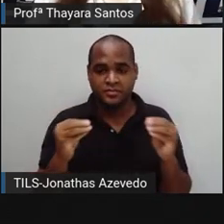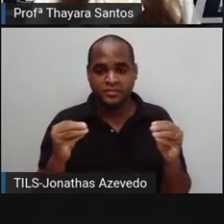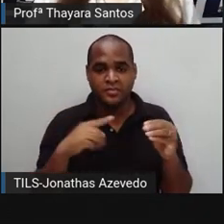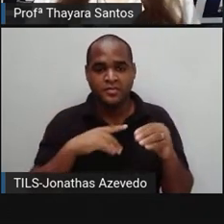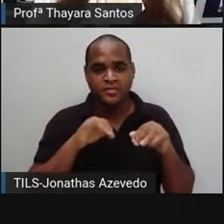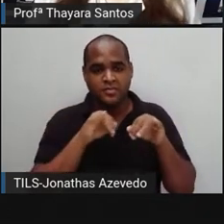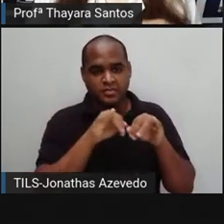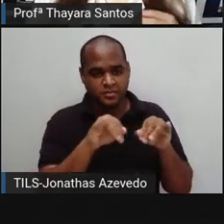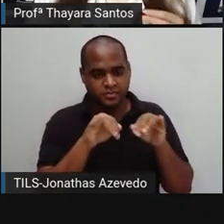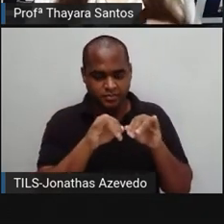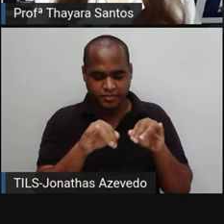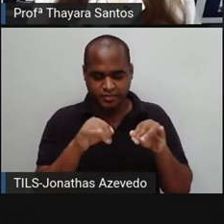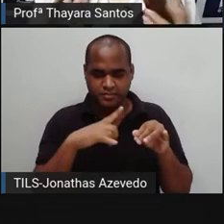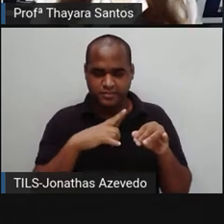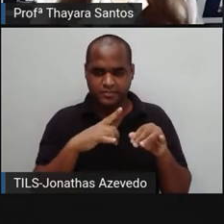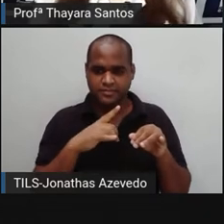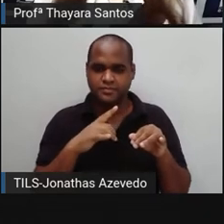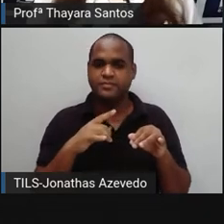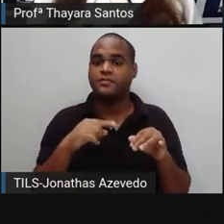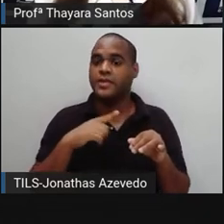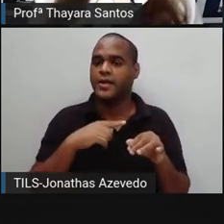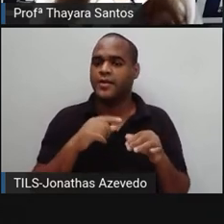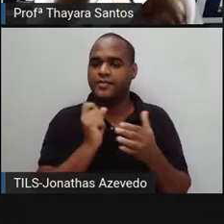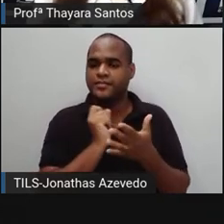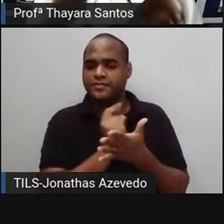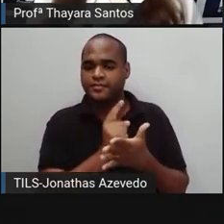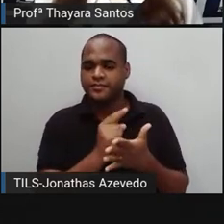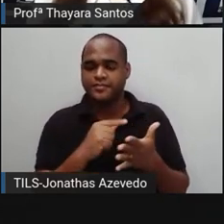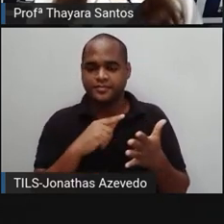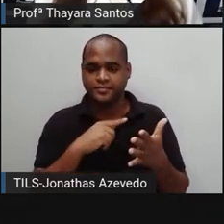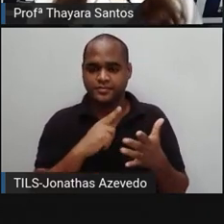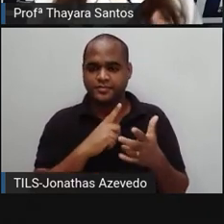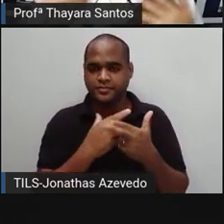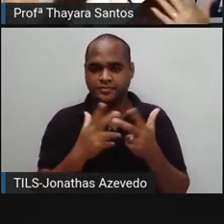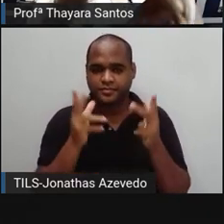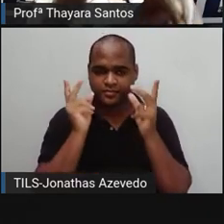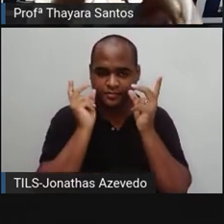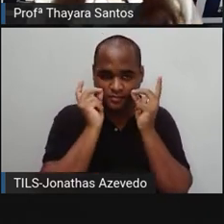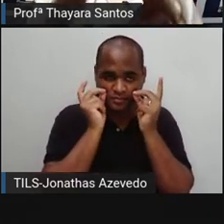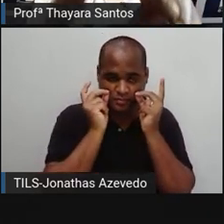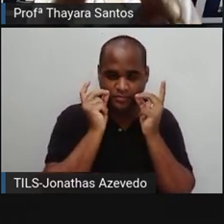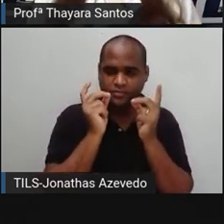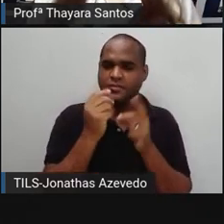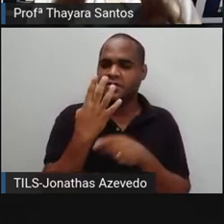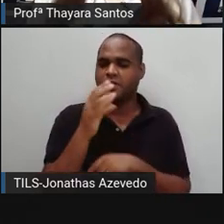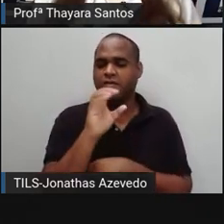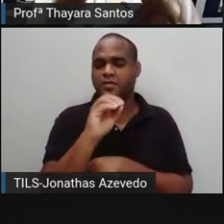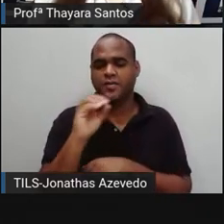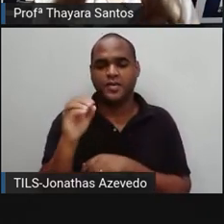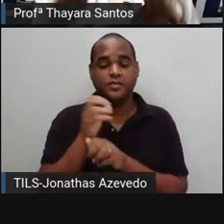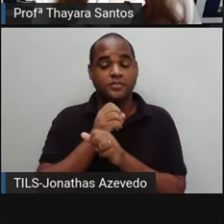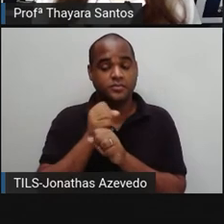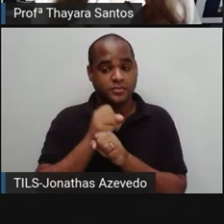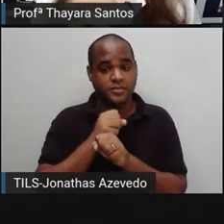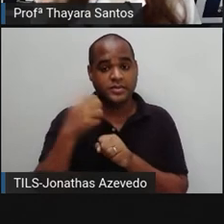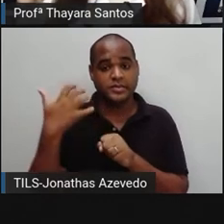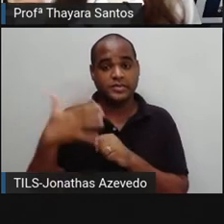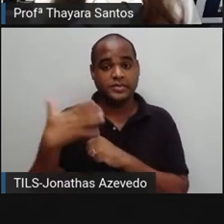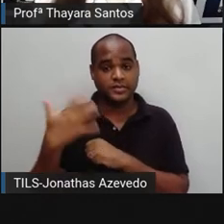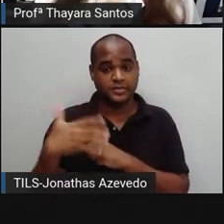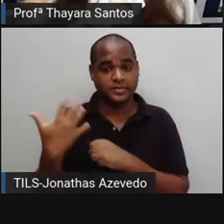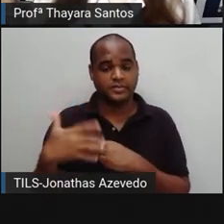fazer compras, ao invés de colocar essas compras em uma sacola de plástico, que vai demorar 400 anos para se decompor, que